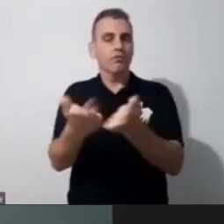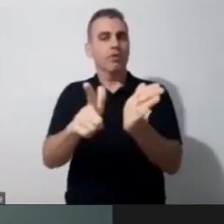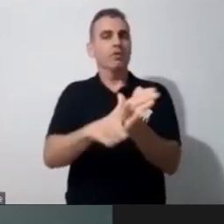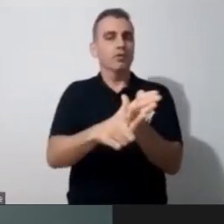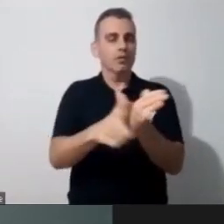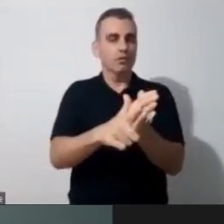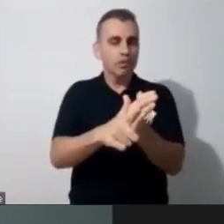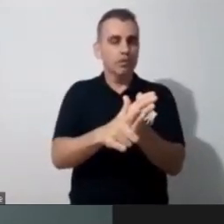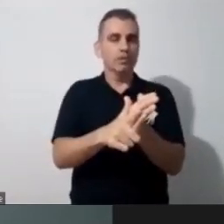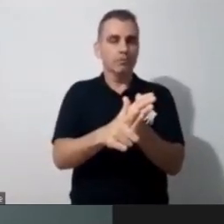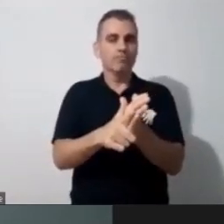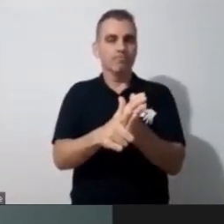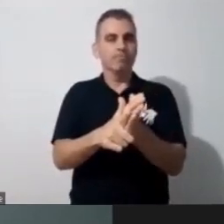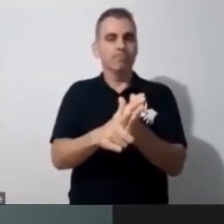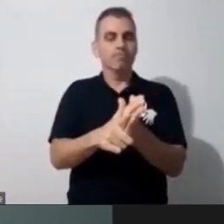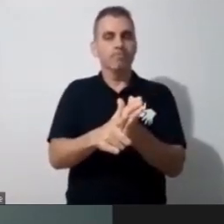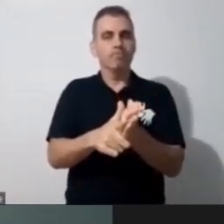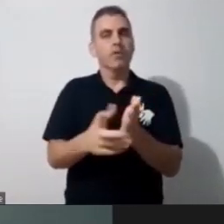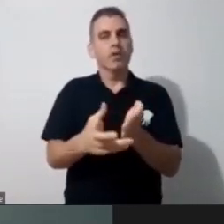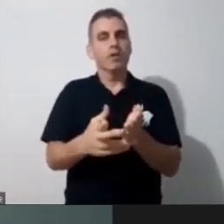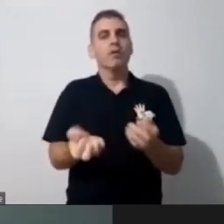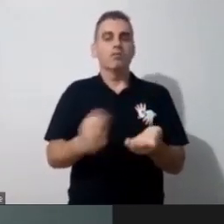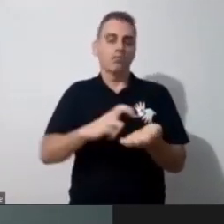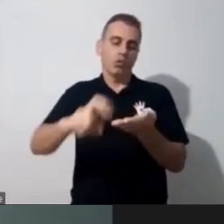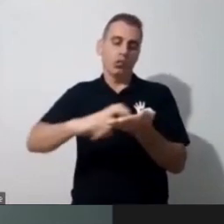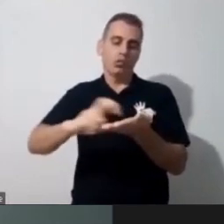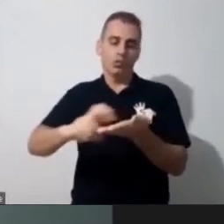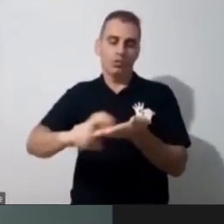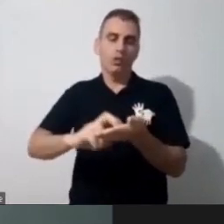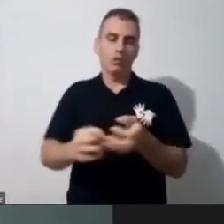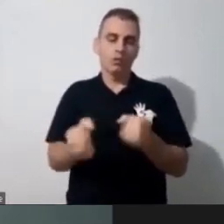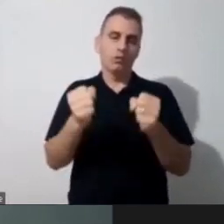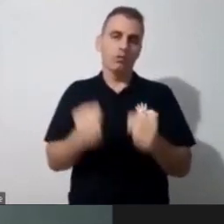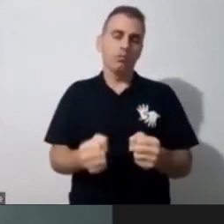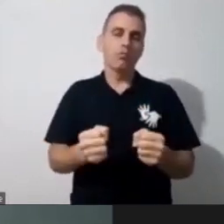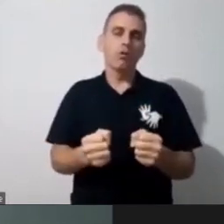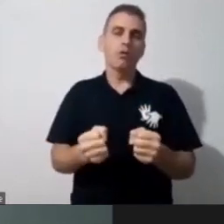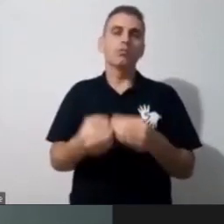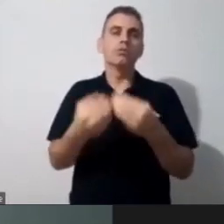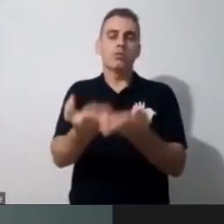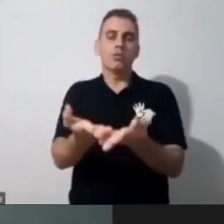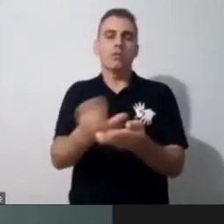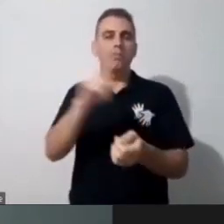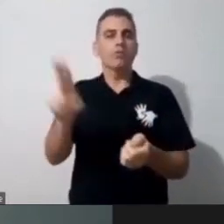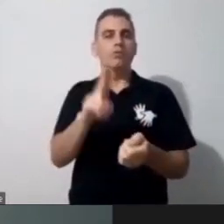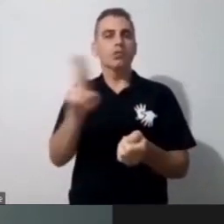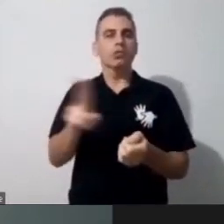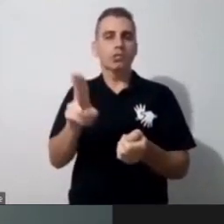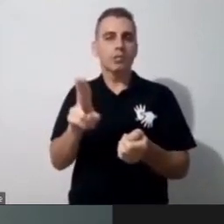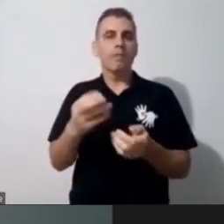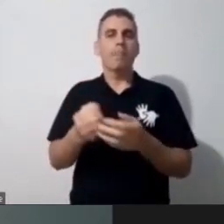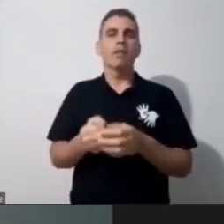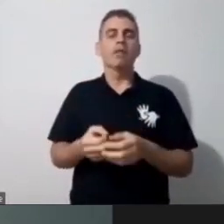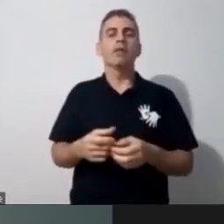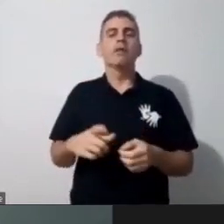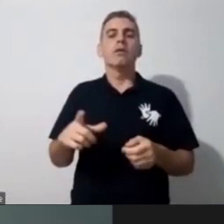para que a pessoa explore, que também é uma das oportunidades que a gente também já vivenciou e também vou dizer para vocês